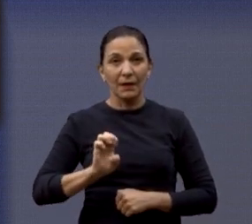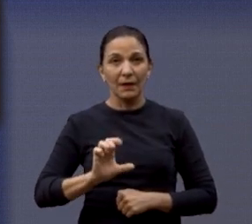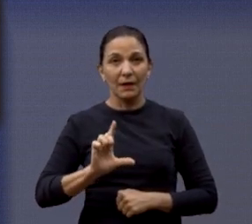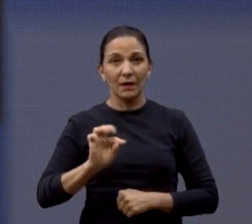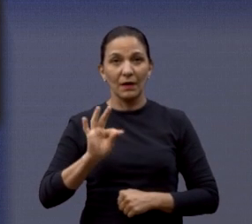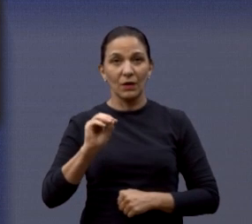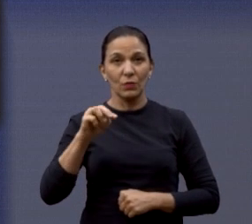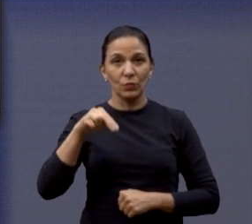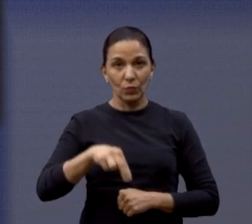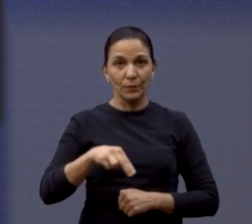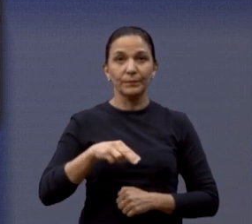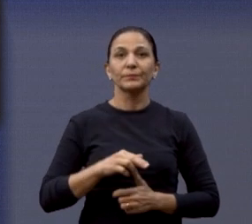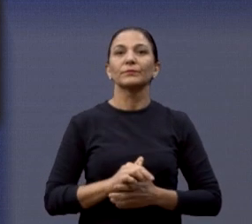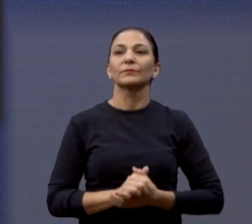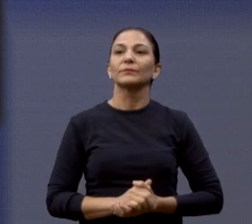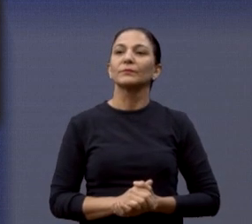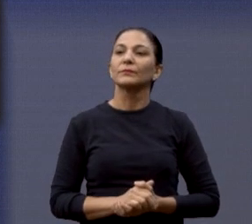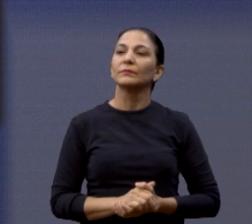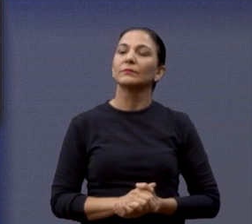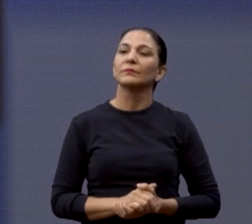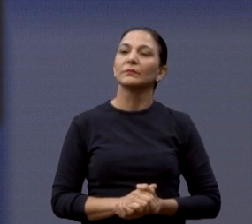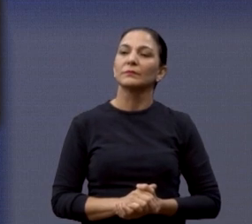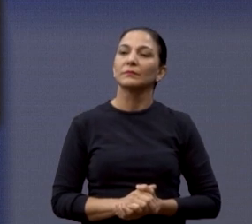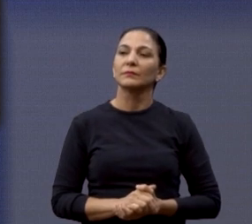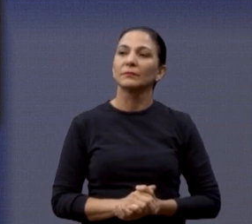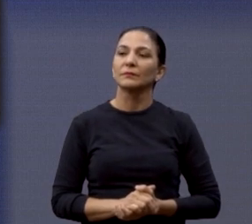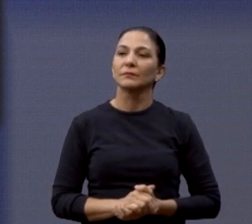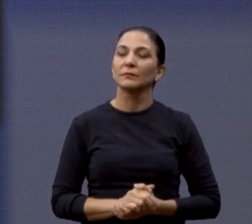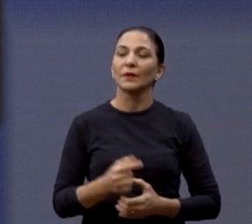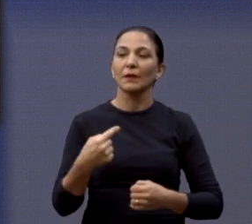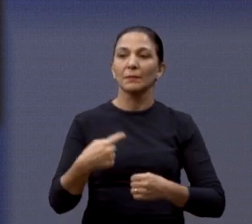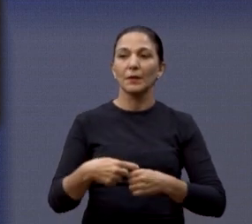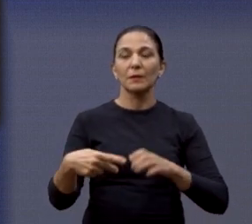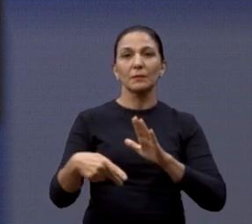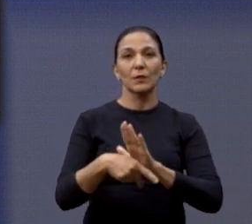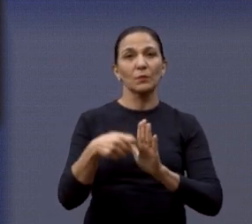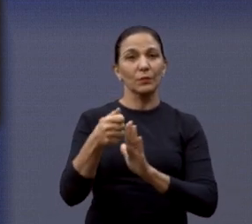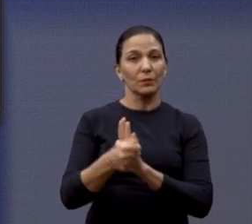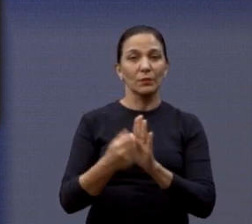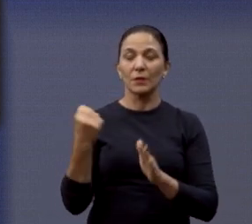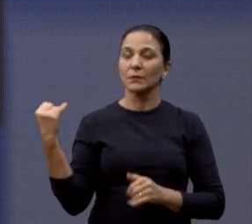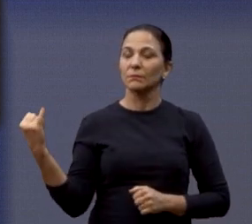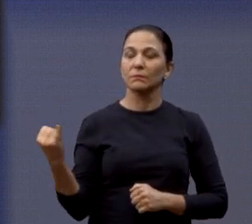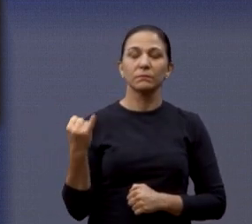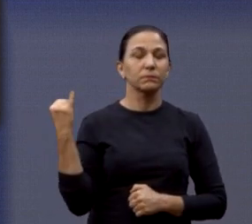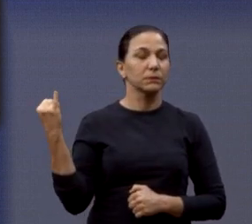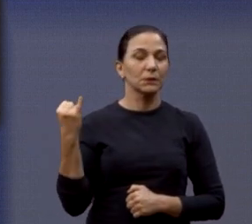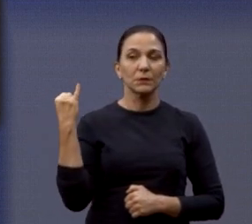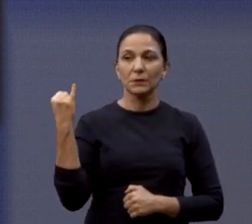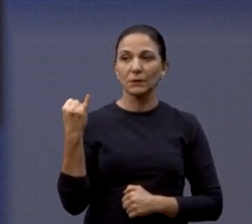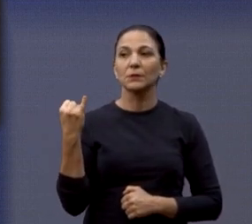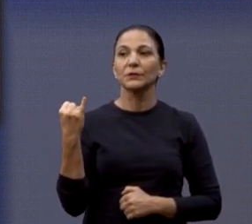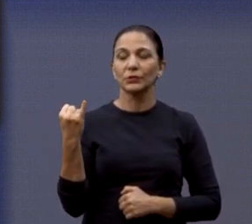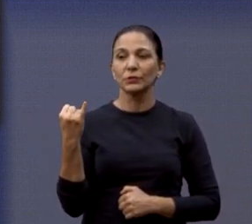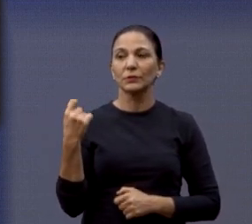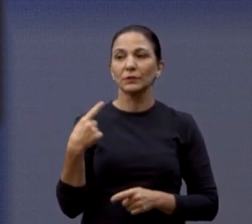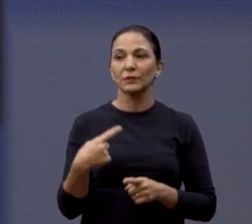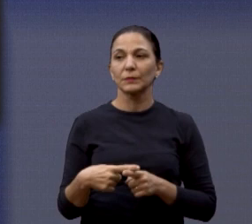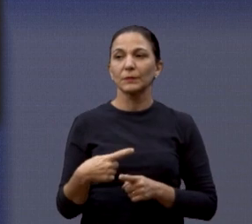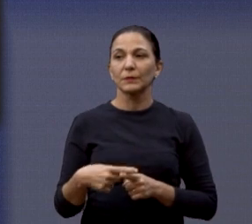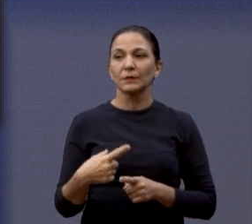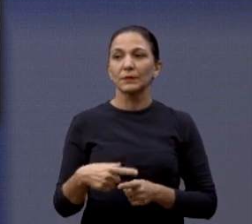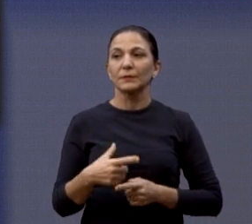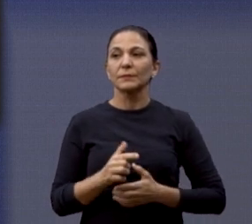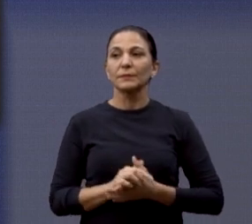Mais a última demanda aí. Vila Gaspar. Essa é muito importante, falar da Vila Gaspar. Por quê, presidente?